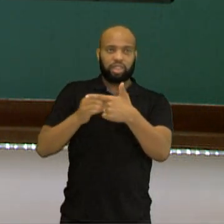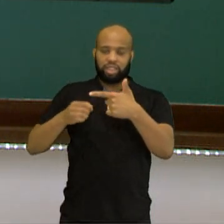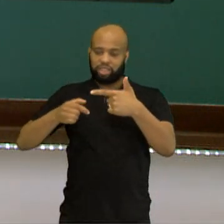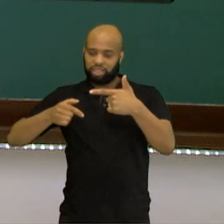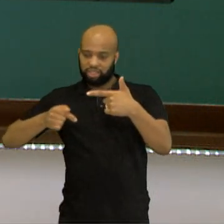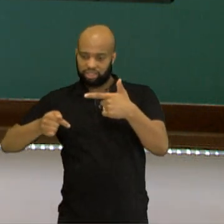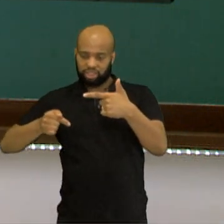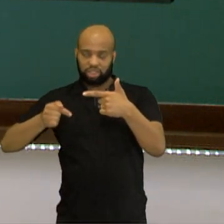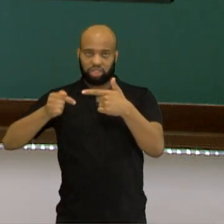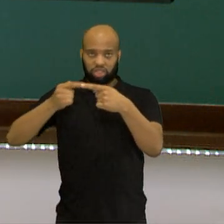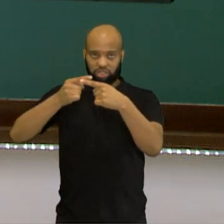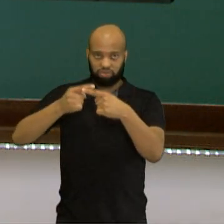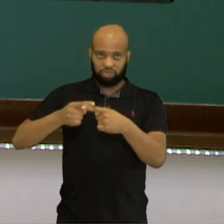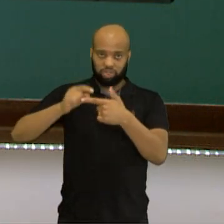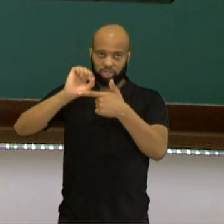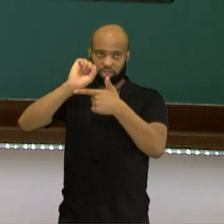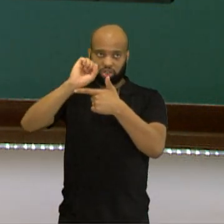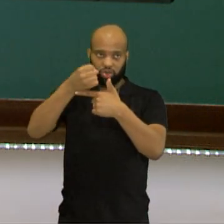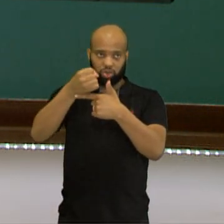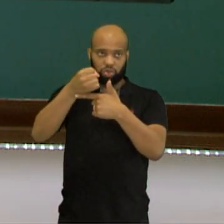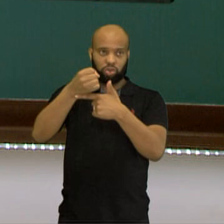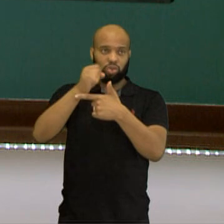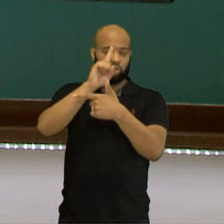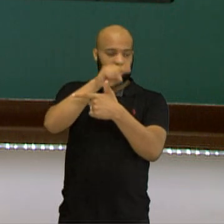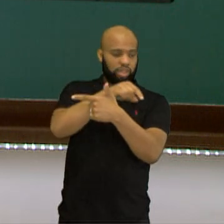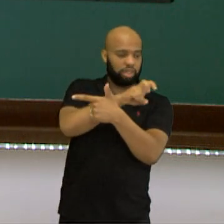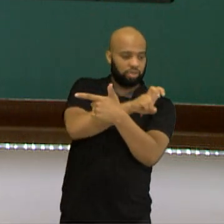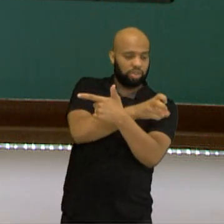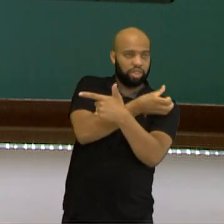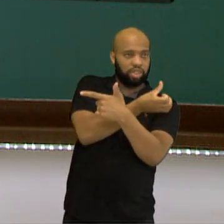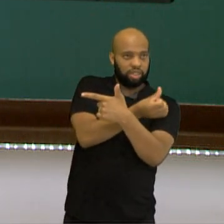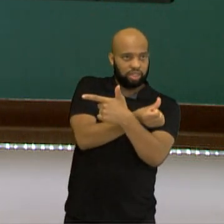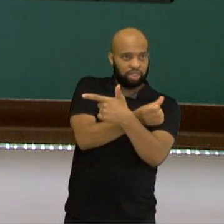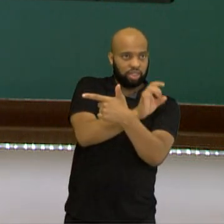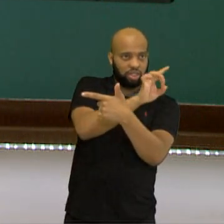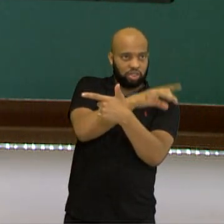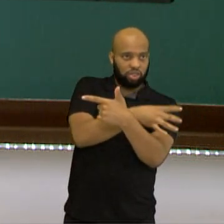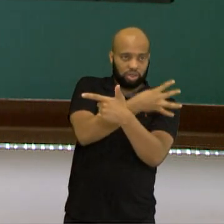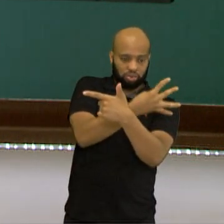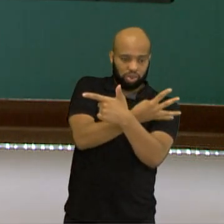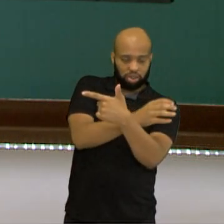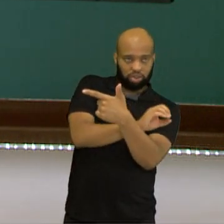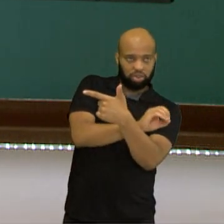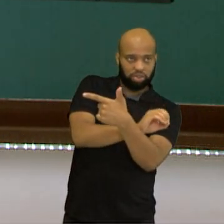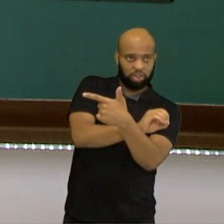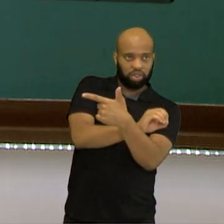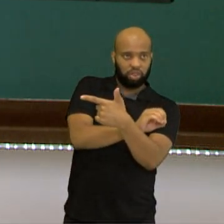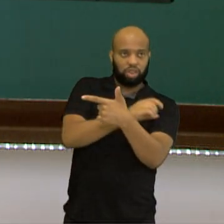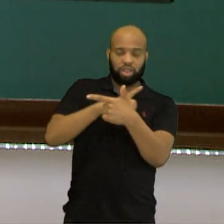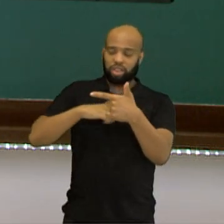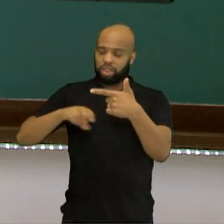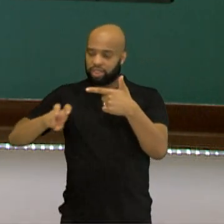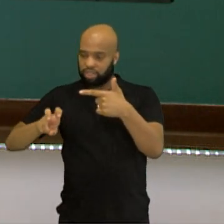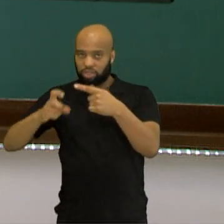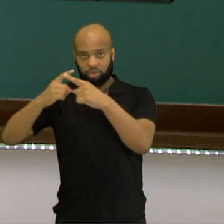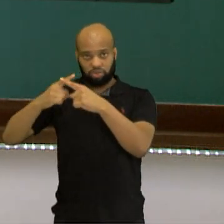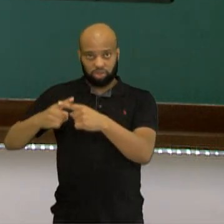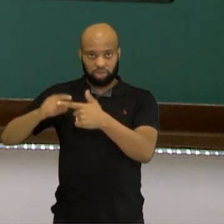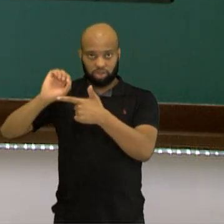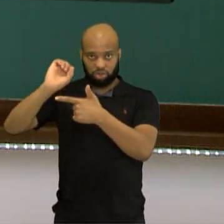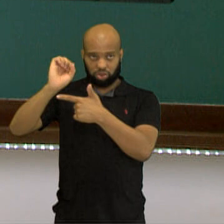60 dividido por 8 dá 7. 7 vezes 8 é 56. 60 para 56 é 4.